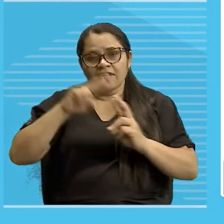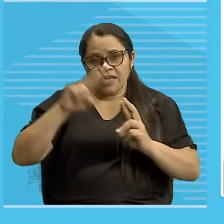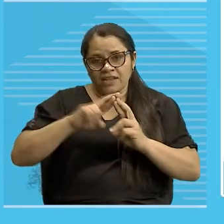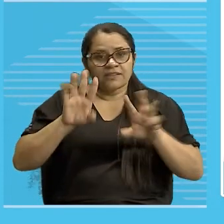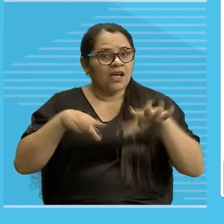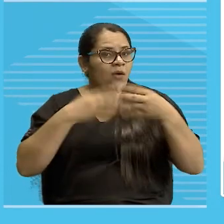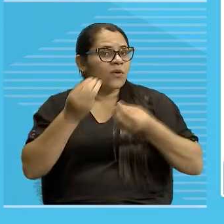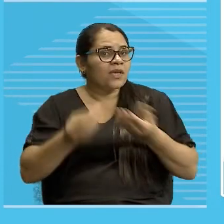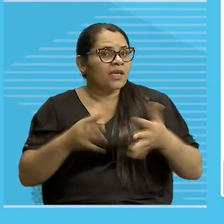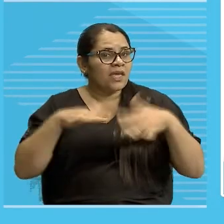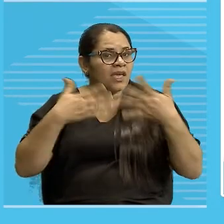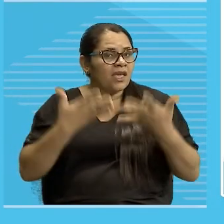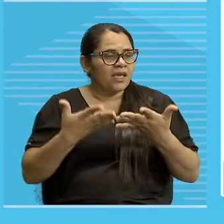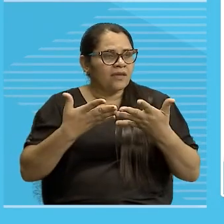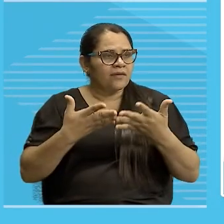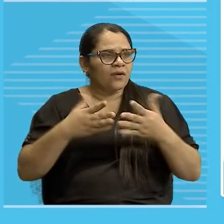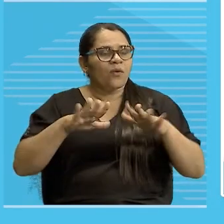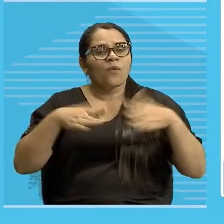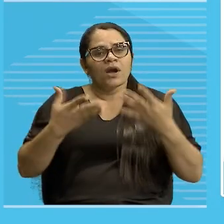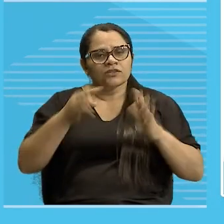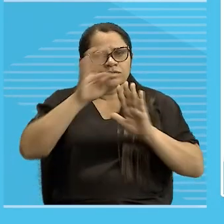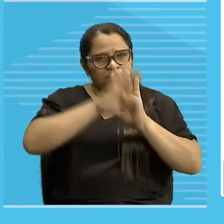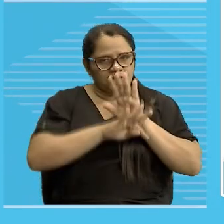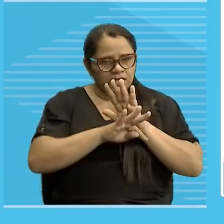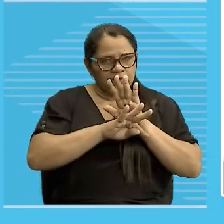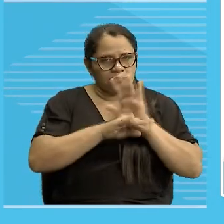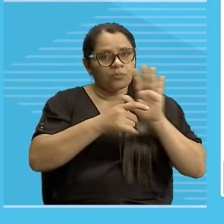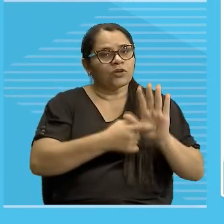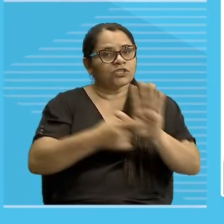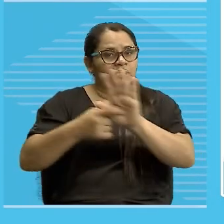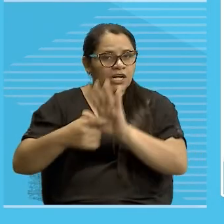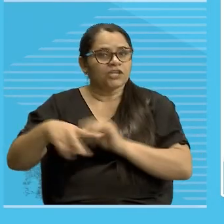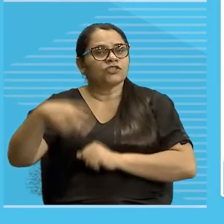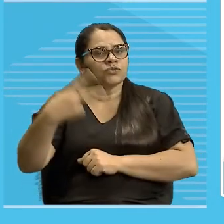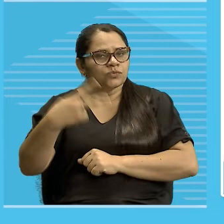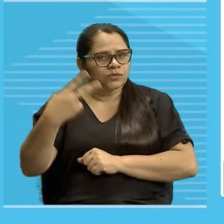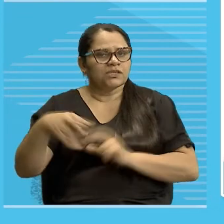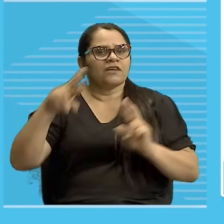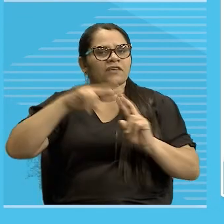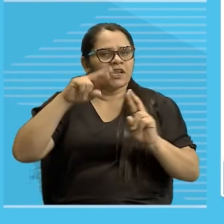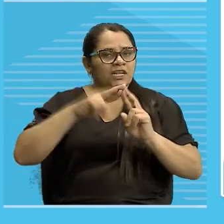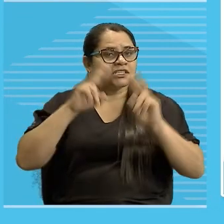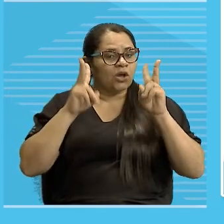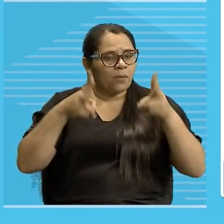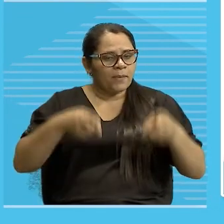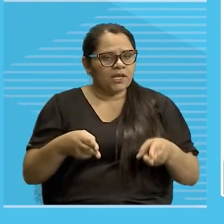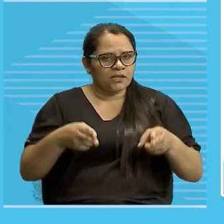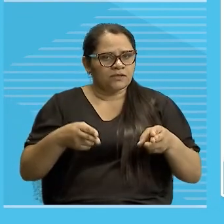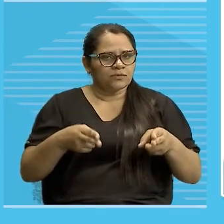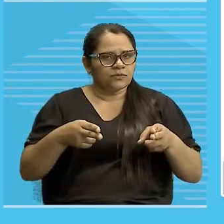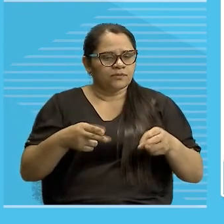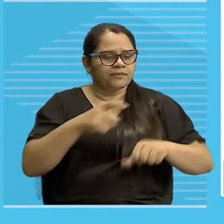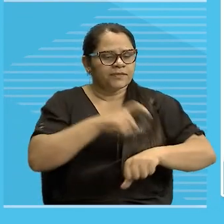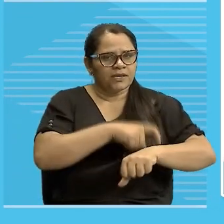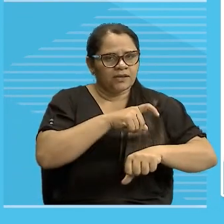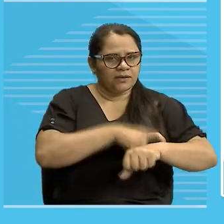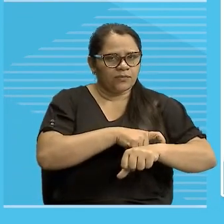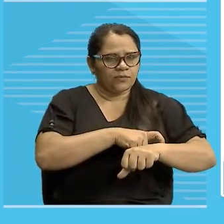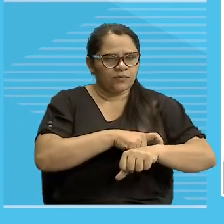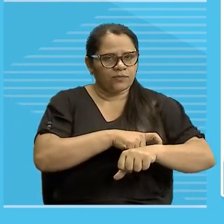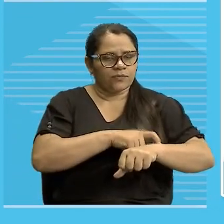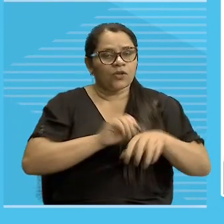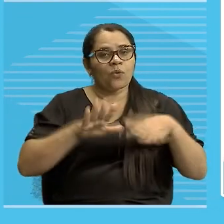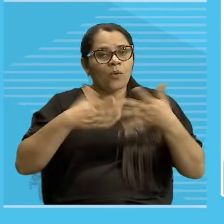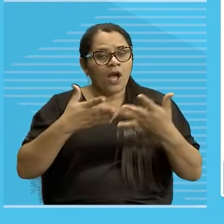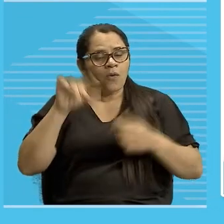diz, quando o texto apresentar duas referências ao mesmo tempo, qual é a lógica, você viu que o amor